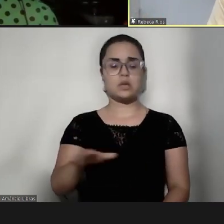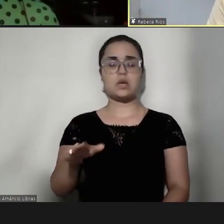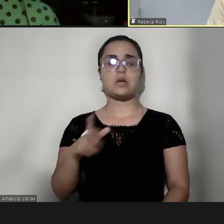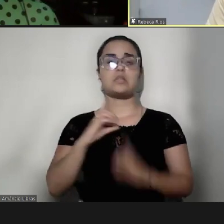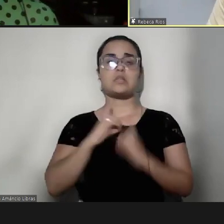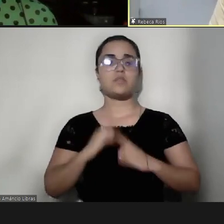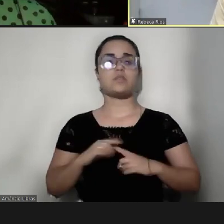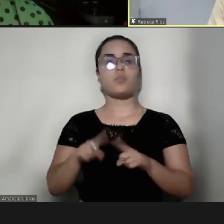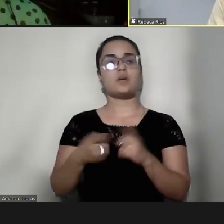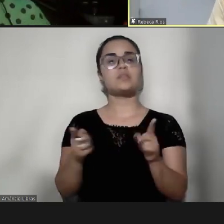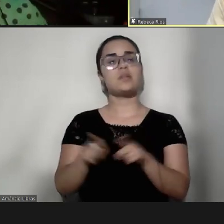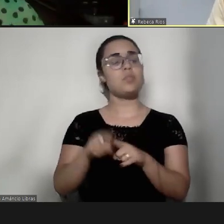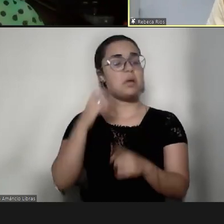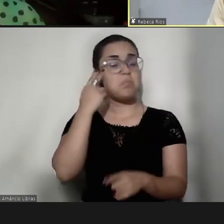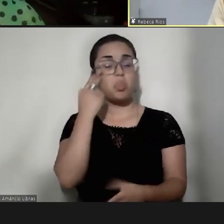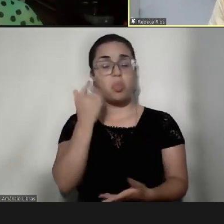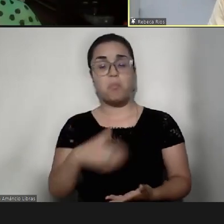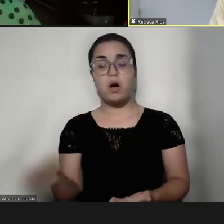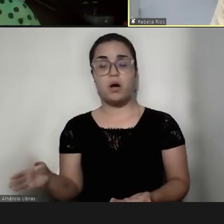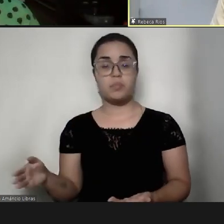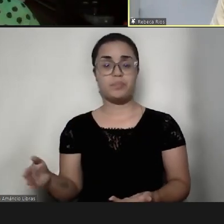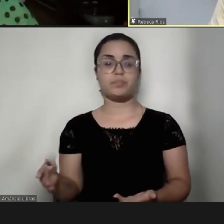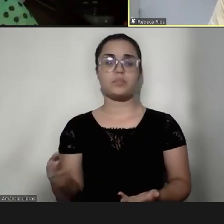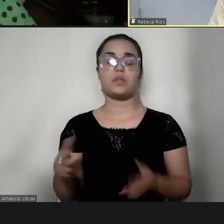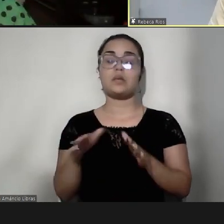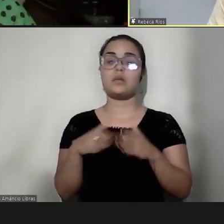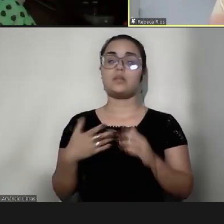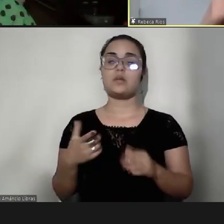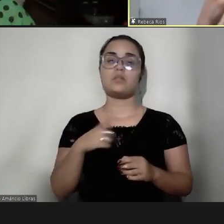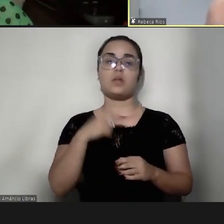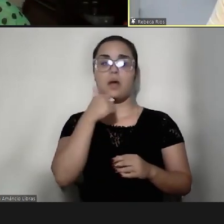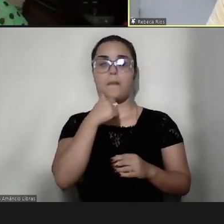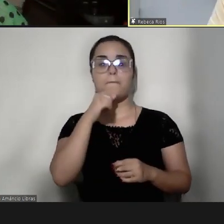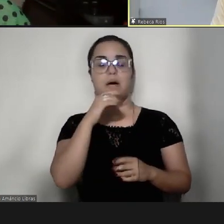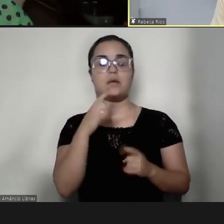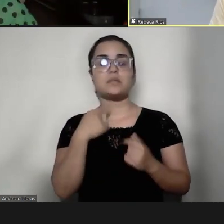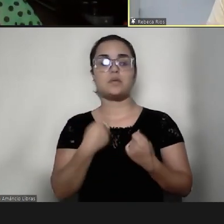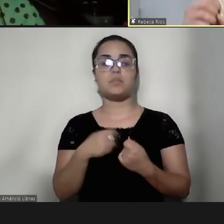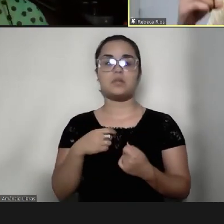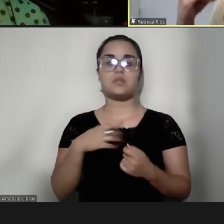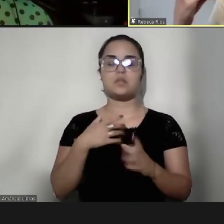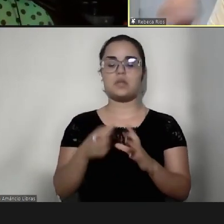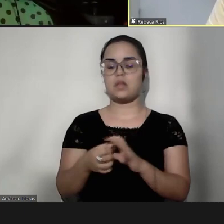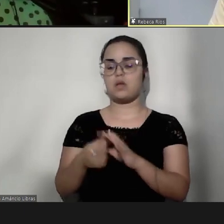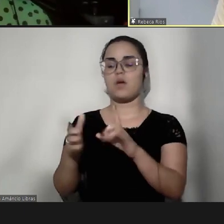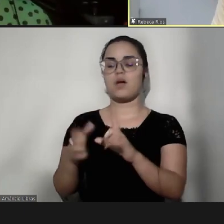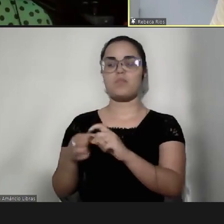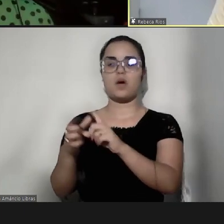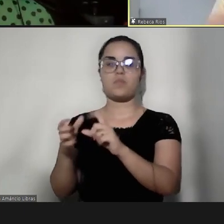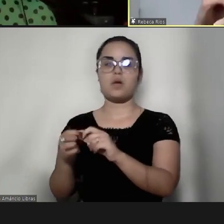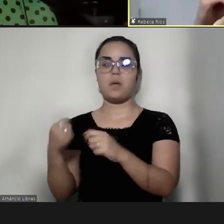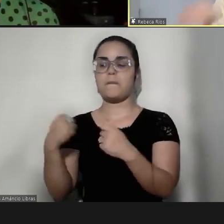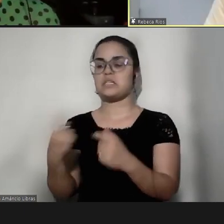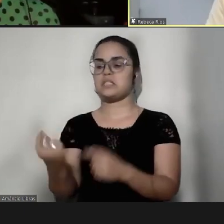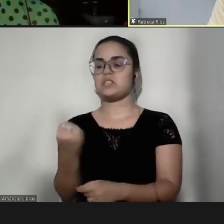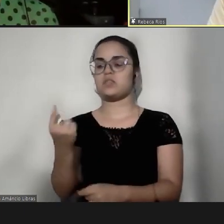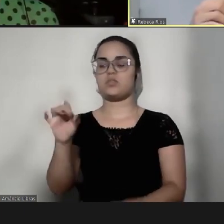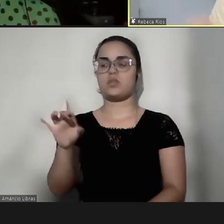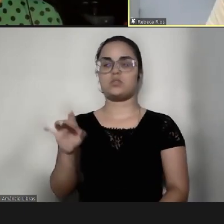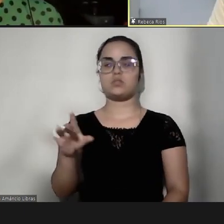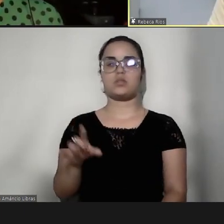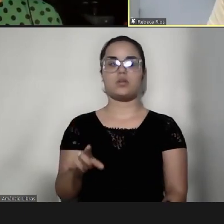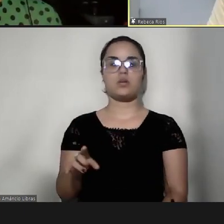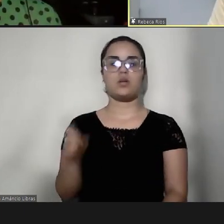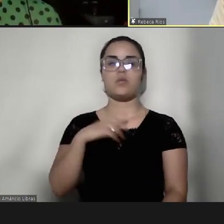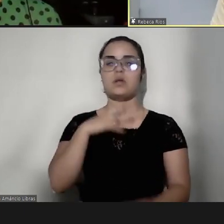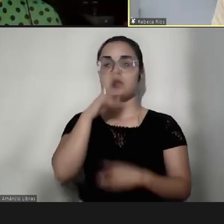típicas, né, então, às vezes, tem pais que acham assim, não, tem que deixar solto, tem que se virar sozinho, tem que passar por isso sozinho pra ser